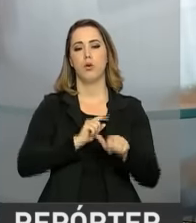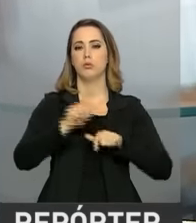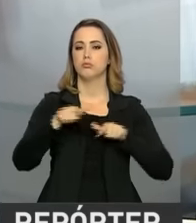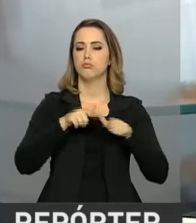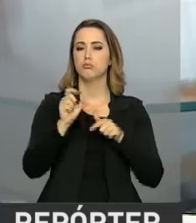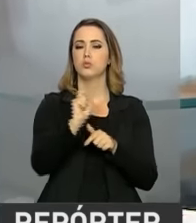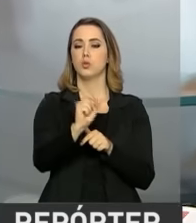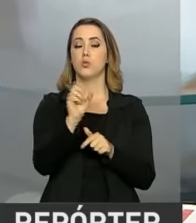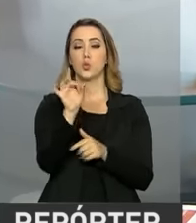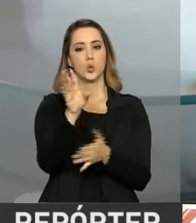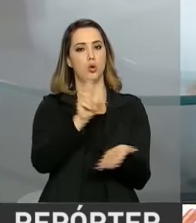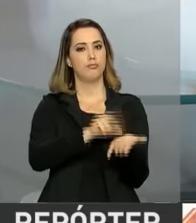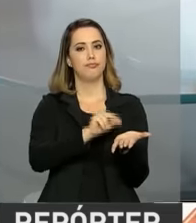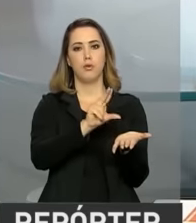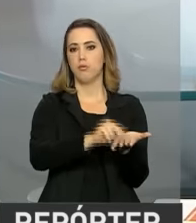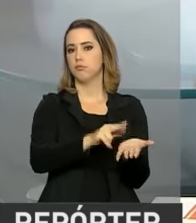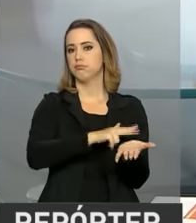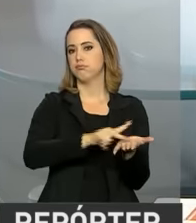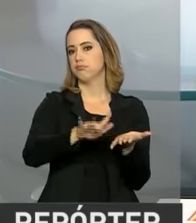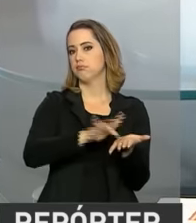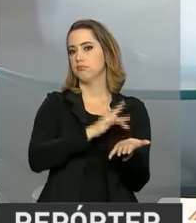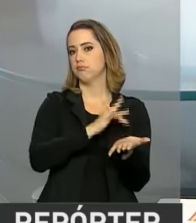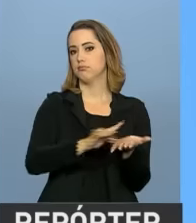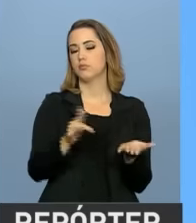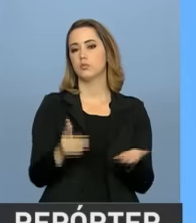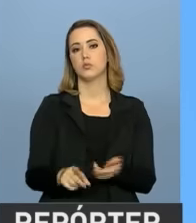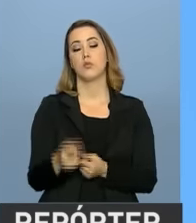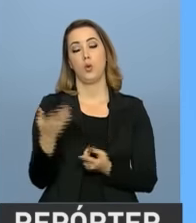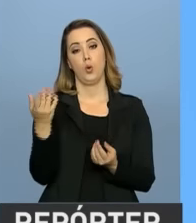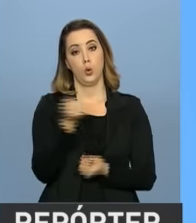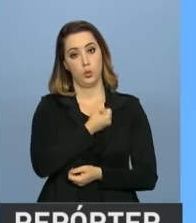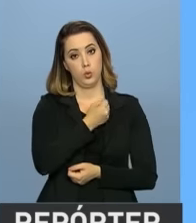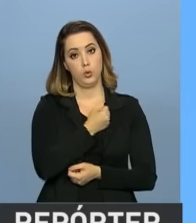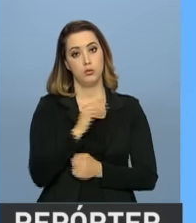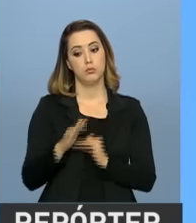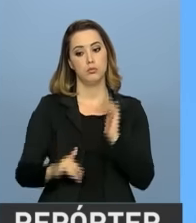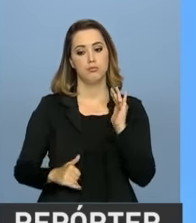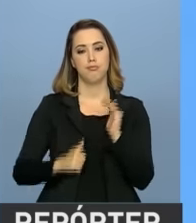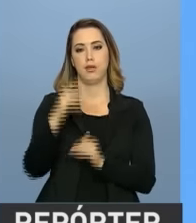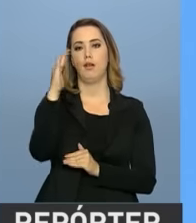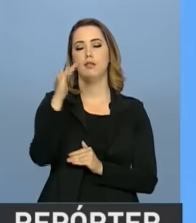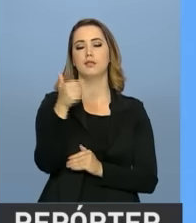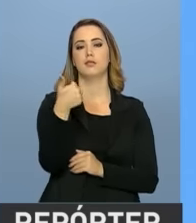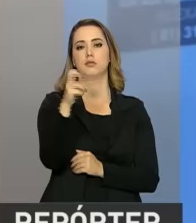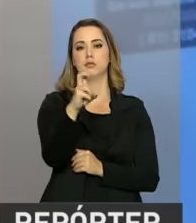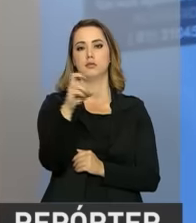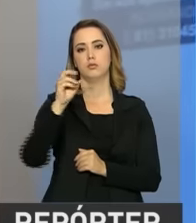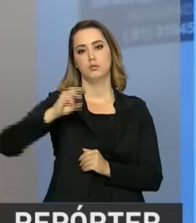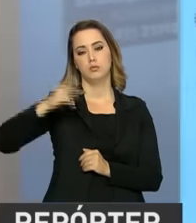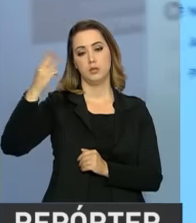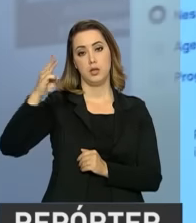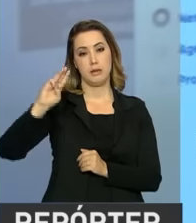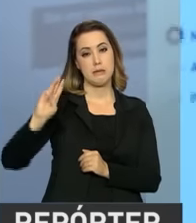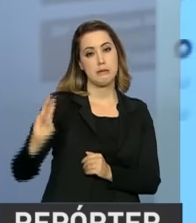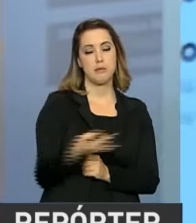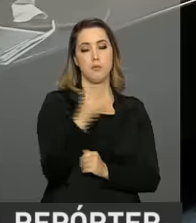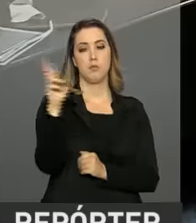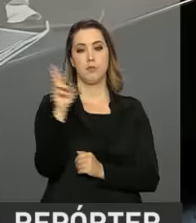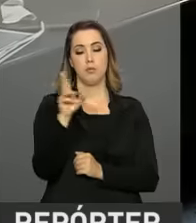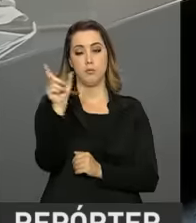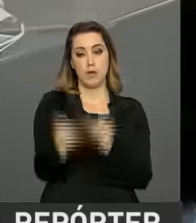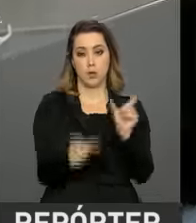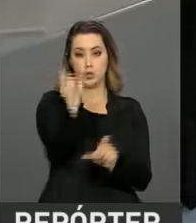de nove milhões de clientes que usam o aplicativo hoje, número que deve passar de 15 milhões no próximo ano.